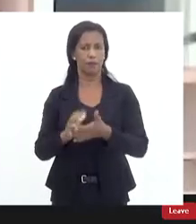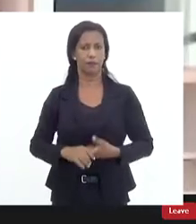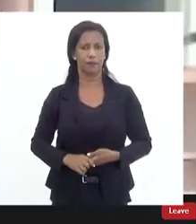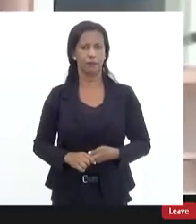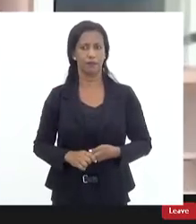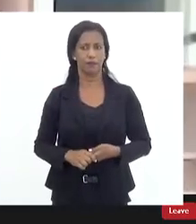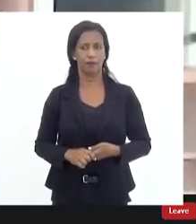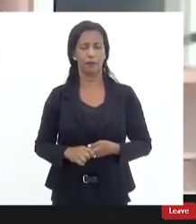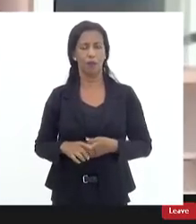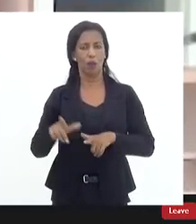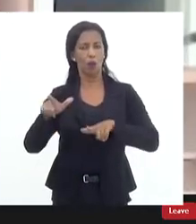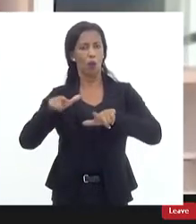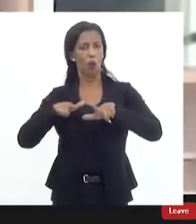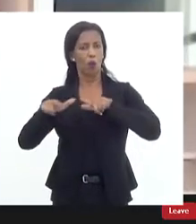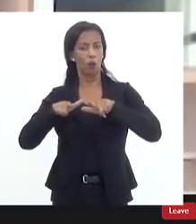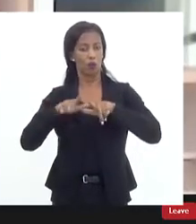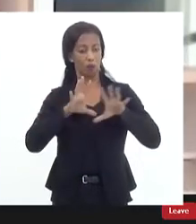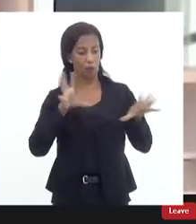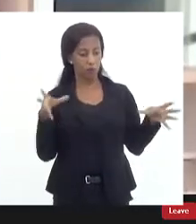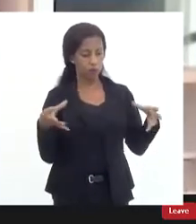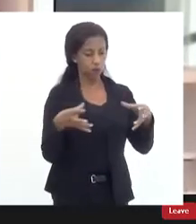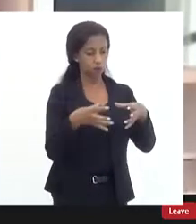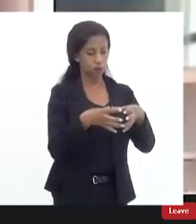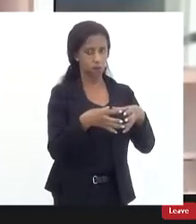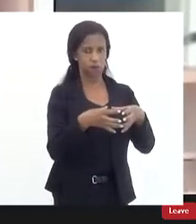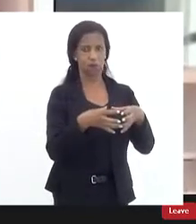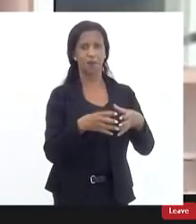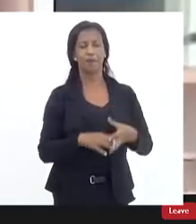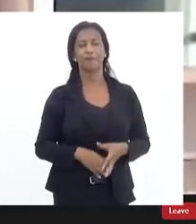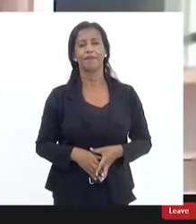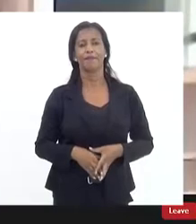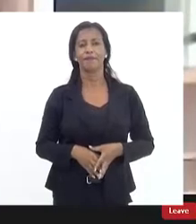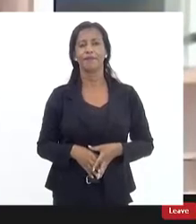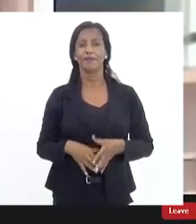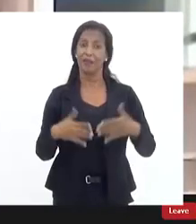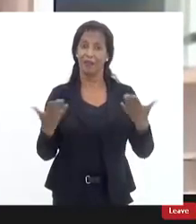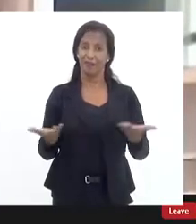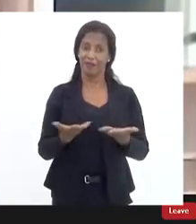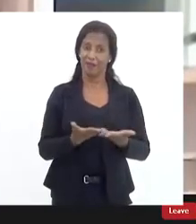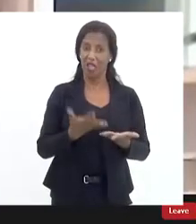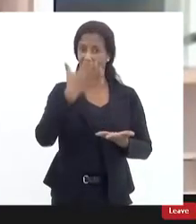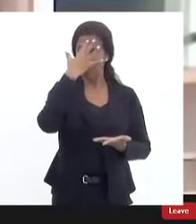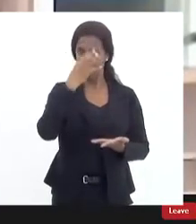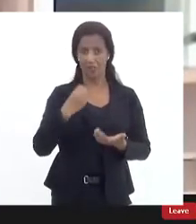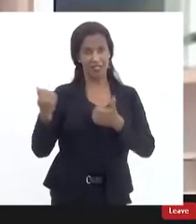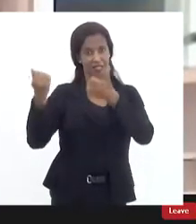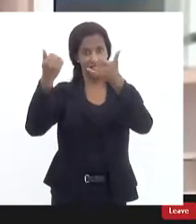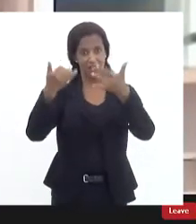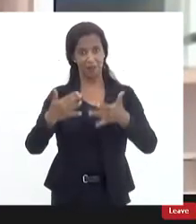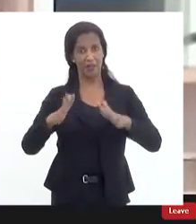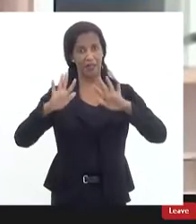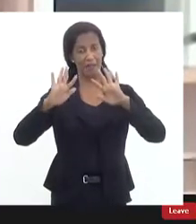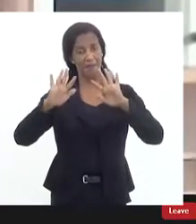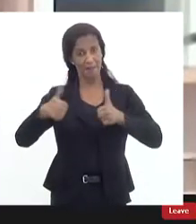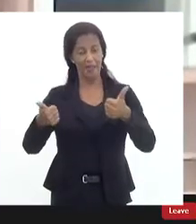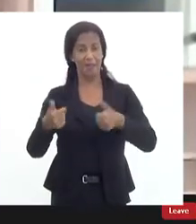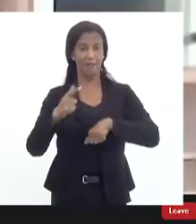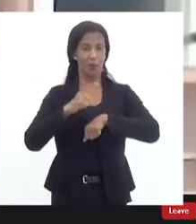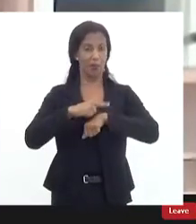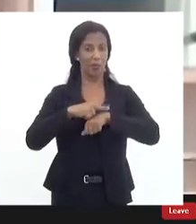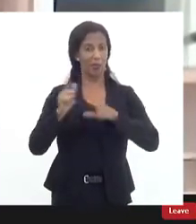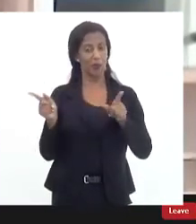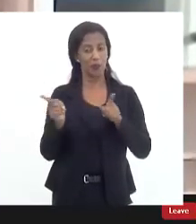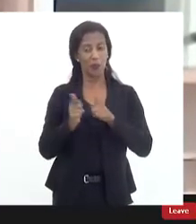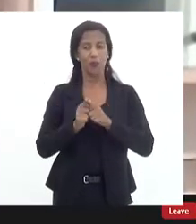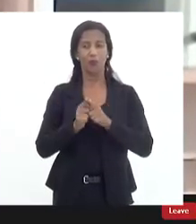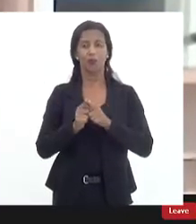o emprego tático da sua tropa em linha gerais era isso não sei se atendia a expectativa mas o tempo ia curto e a